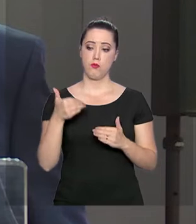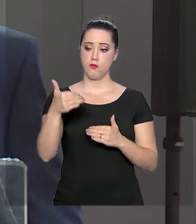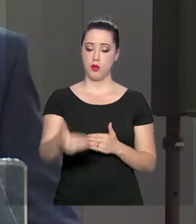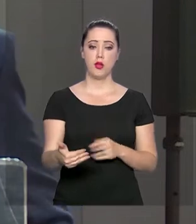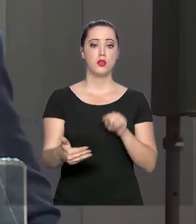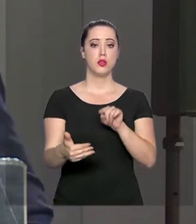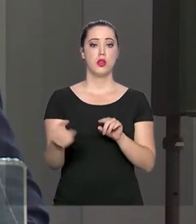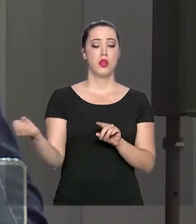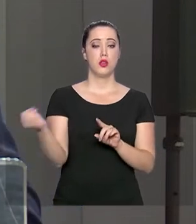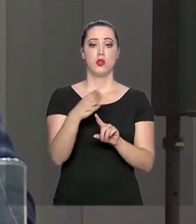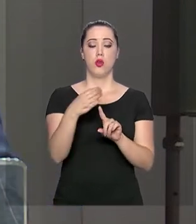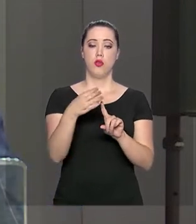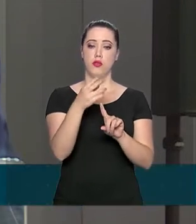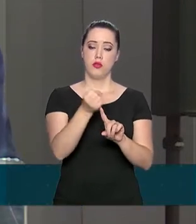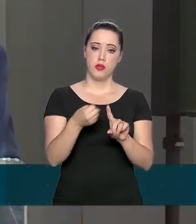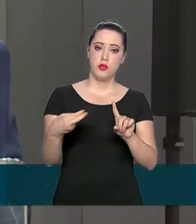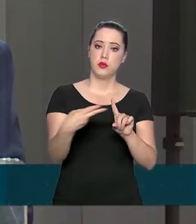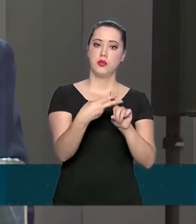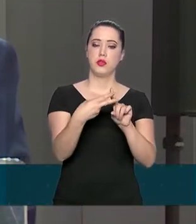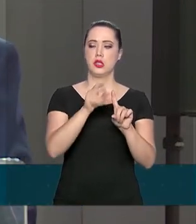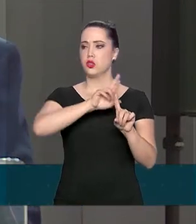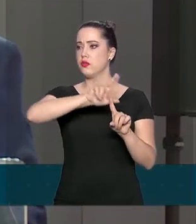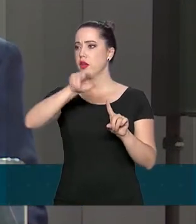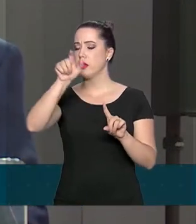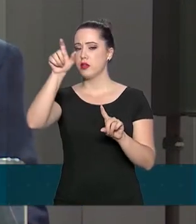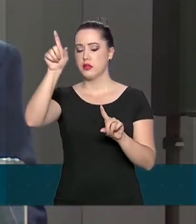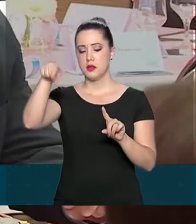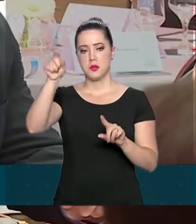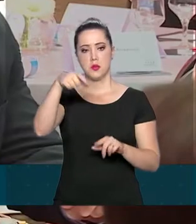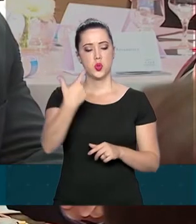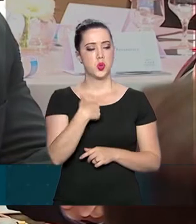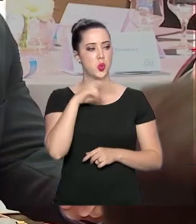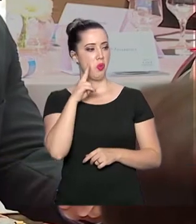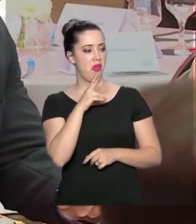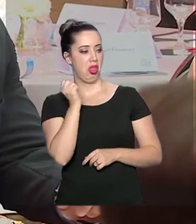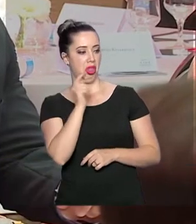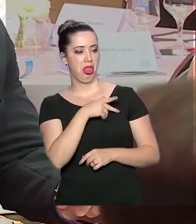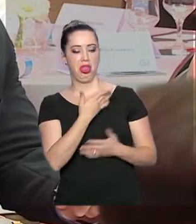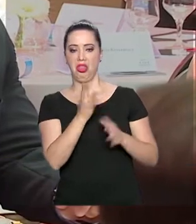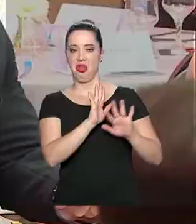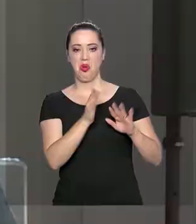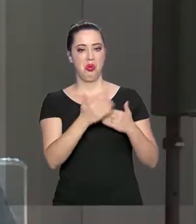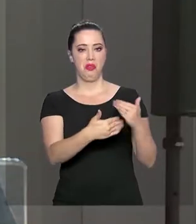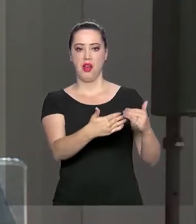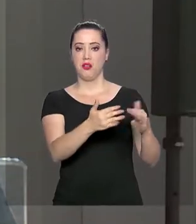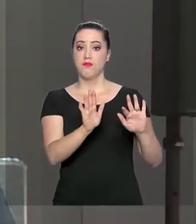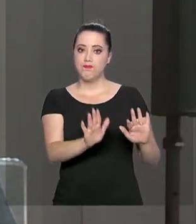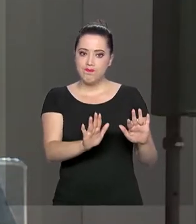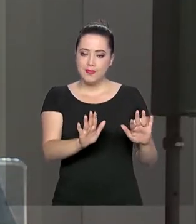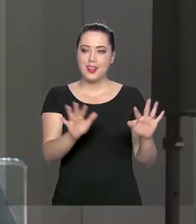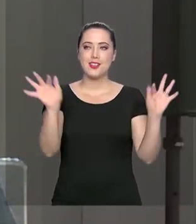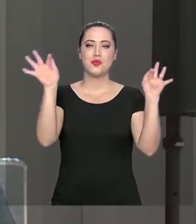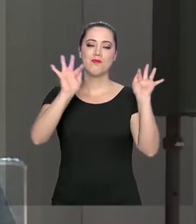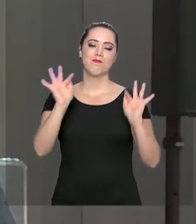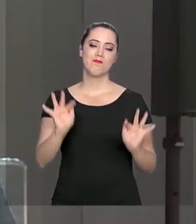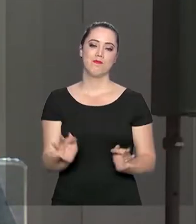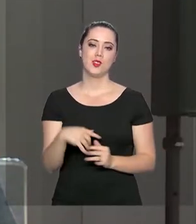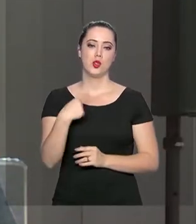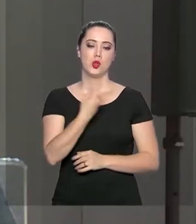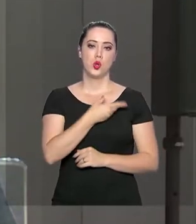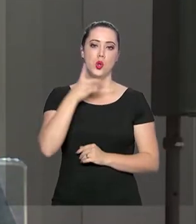reforma da Previdência, que muita gente achava que ela não ia andar, né? Mas, felizmente, os nossos